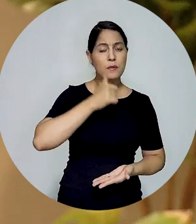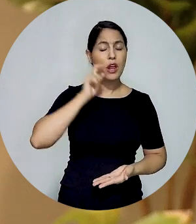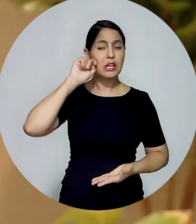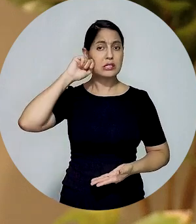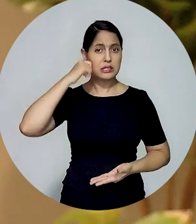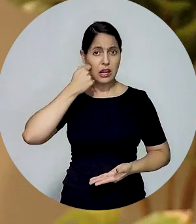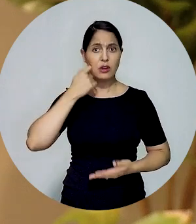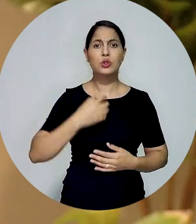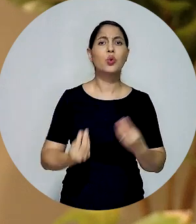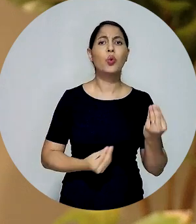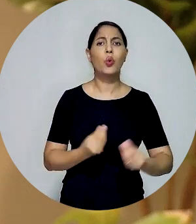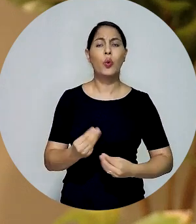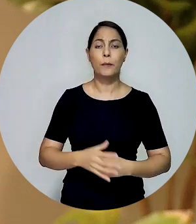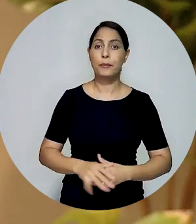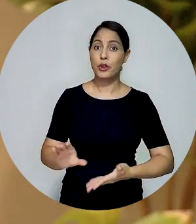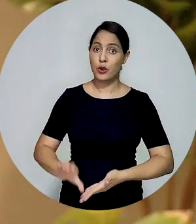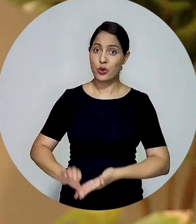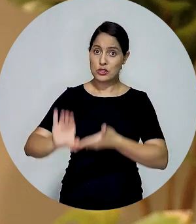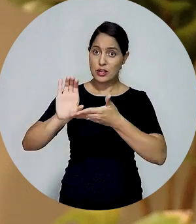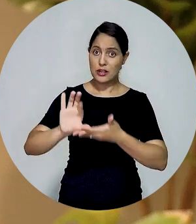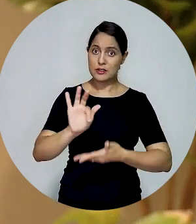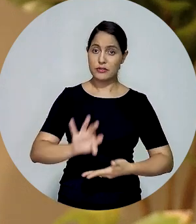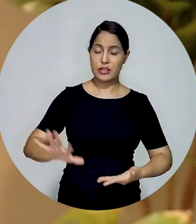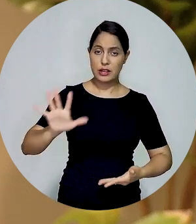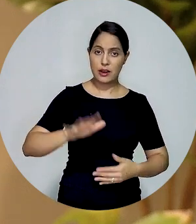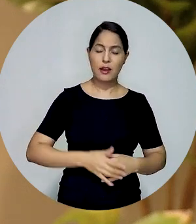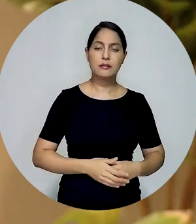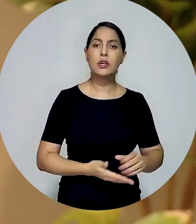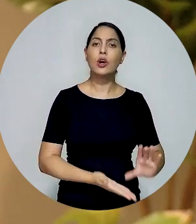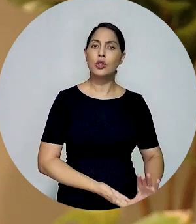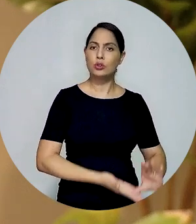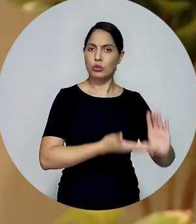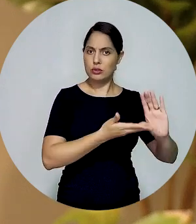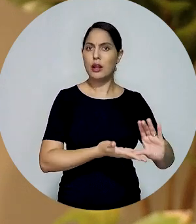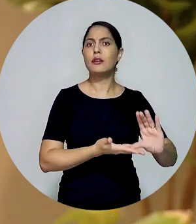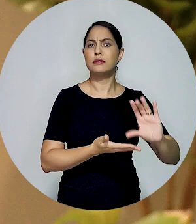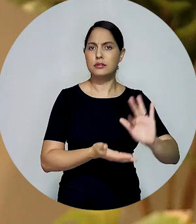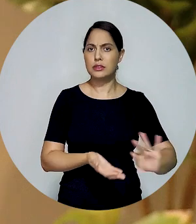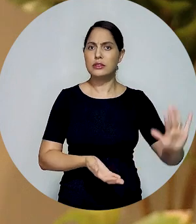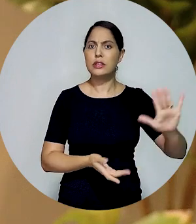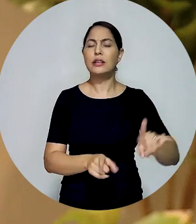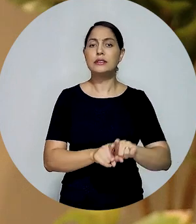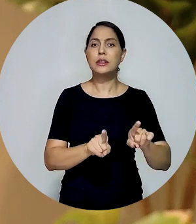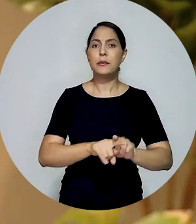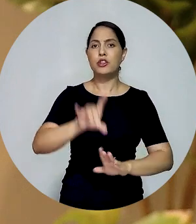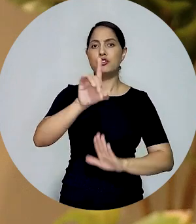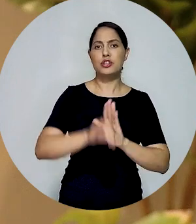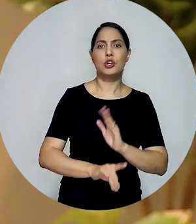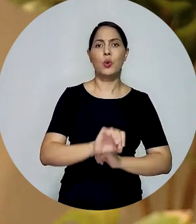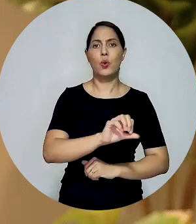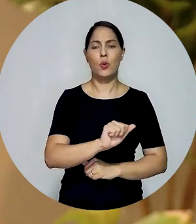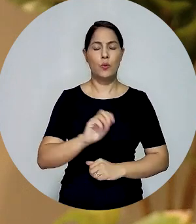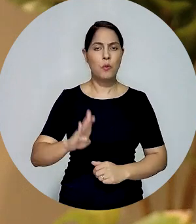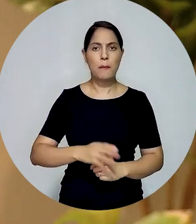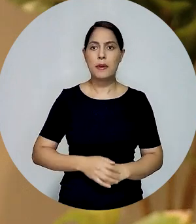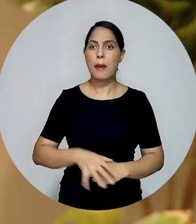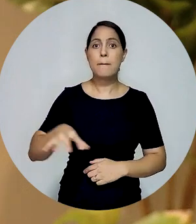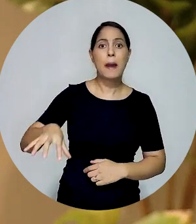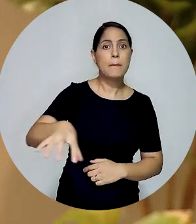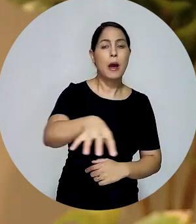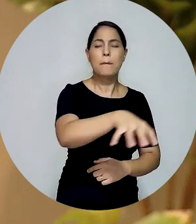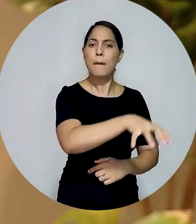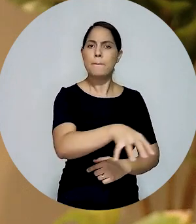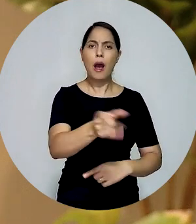pretas nos cargos de direção, nos cargos de conselheiros federais, seccionais e nos cargos diretivos de ordem. Isso demonstra um